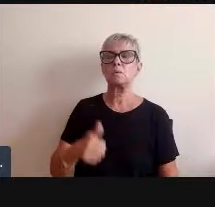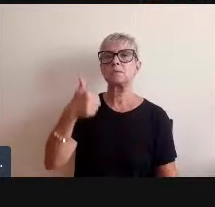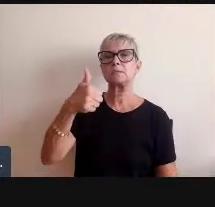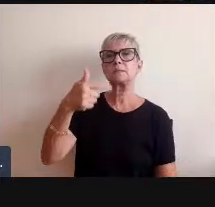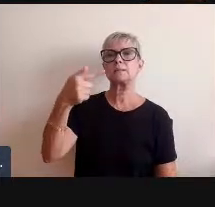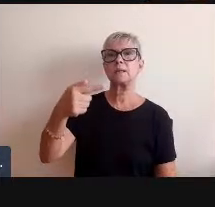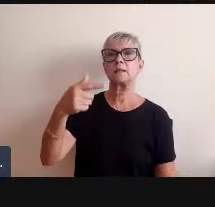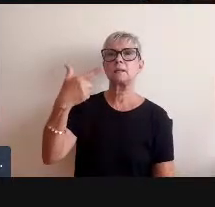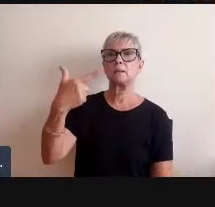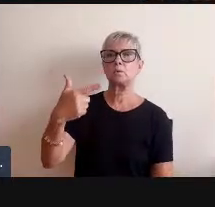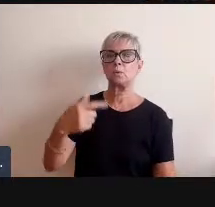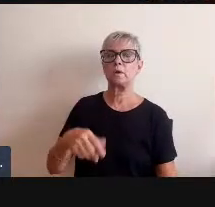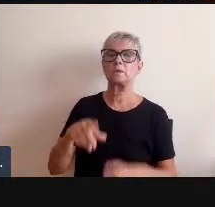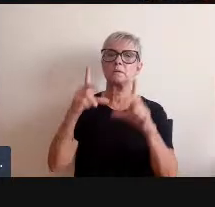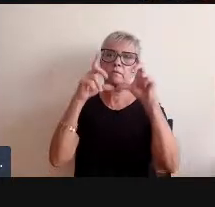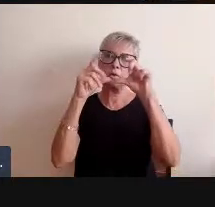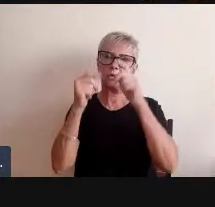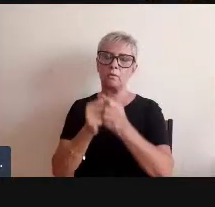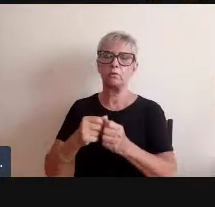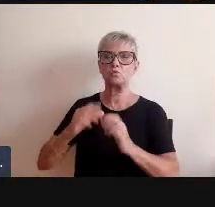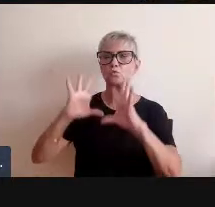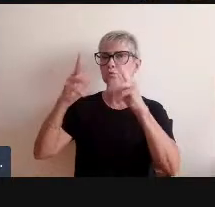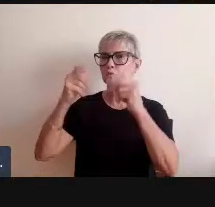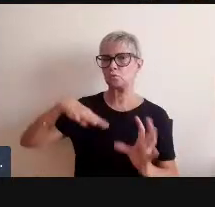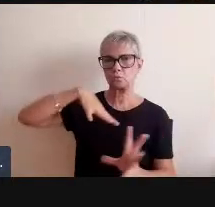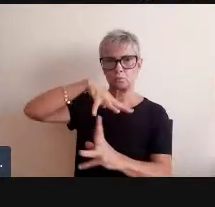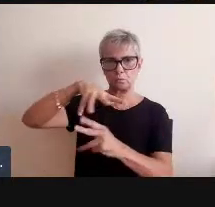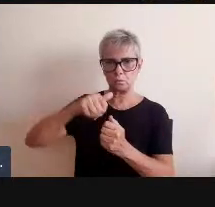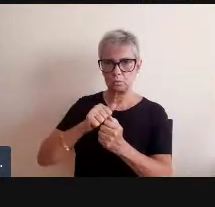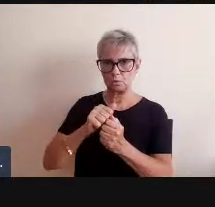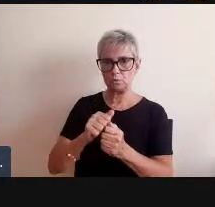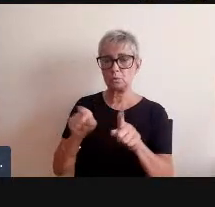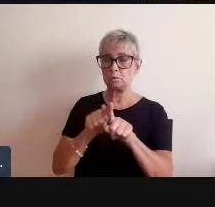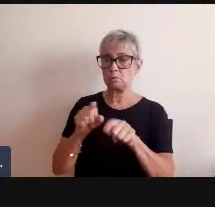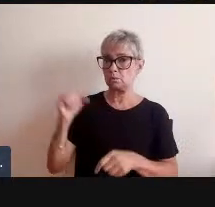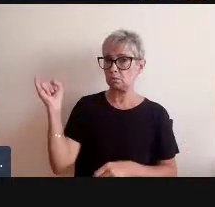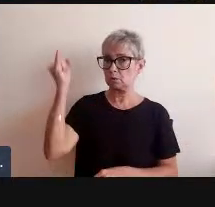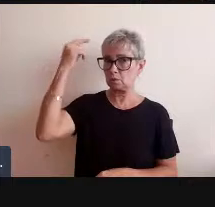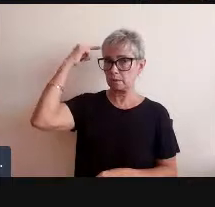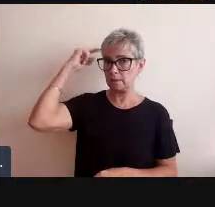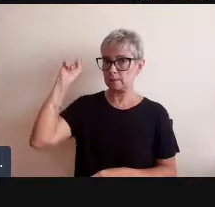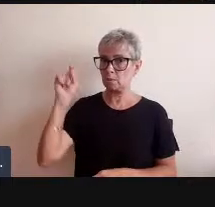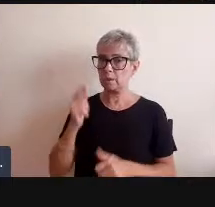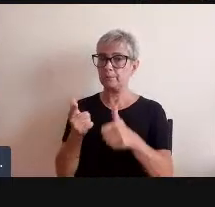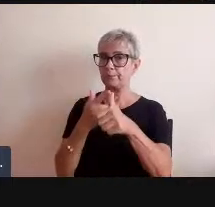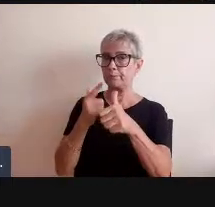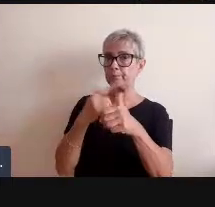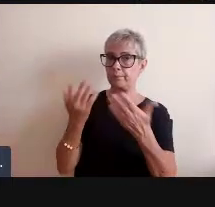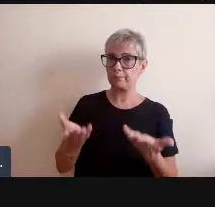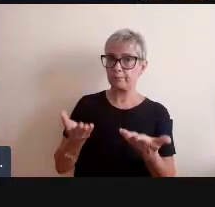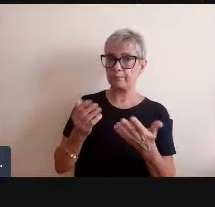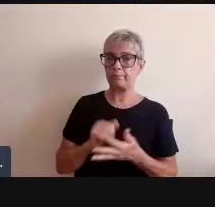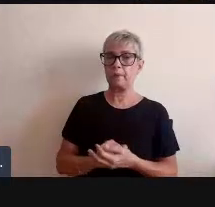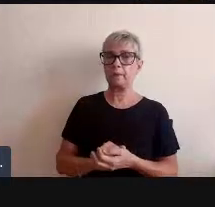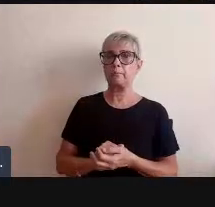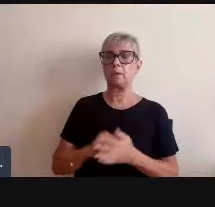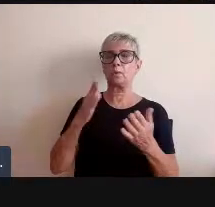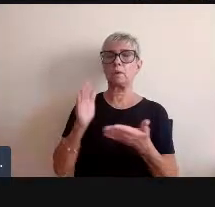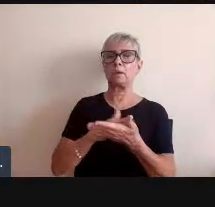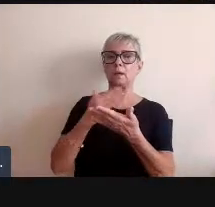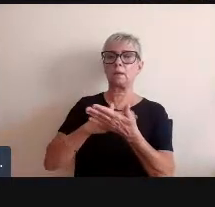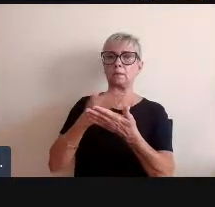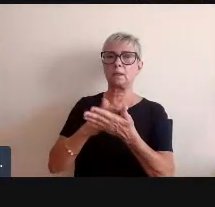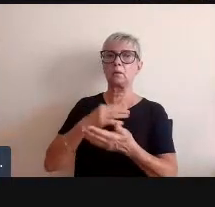inteiro e é importante a gente pensar que nesse primeiro catálogo de 1955